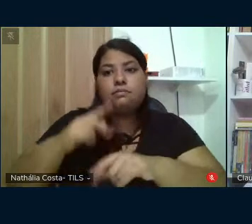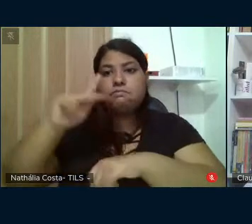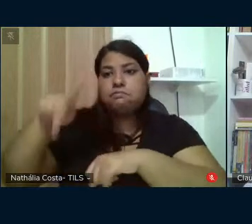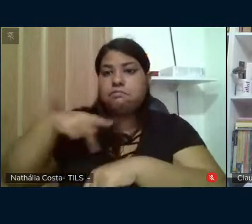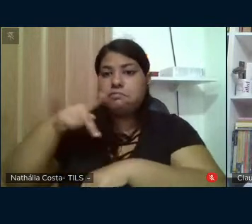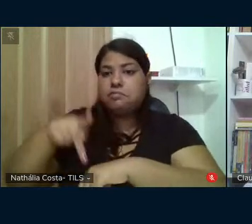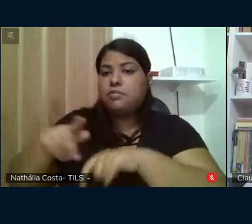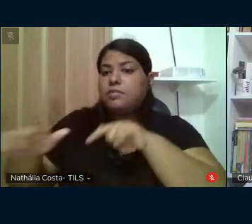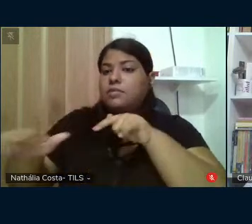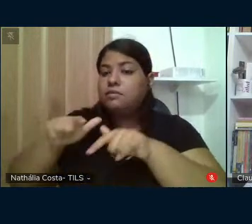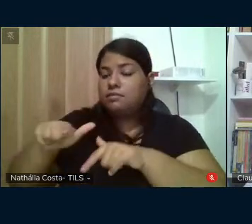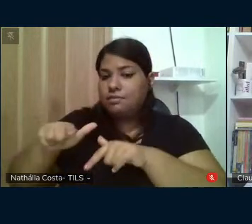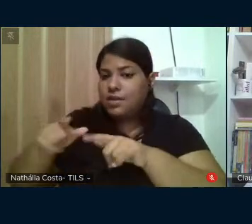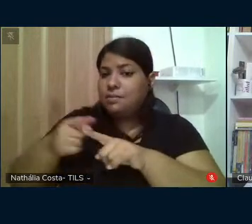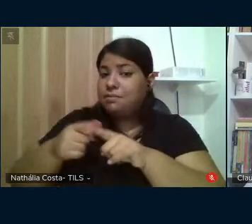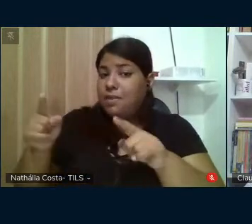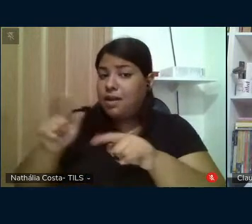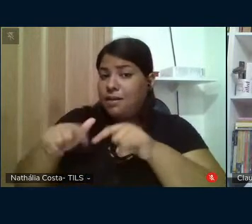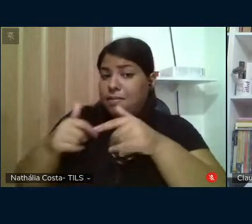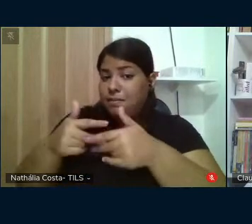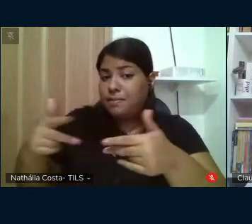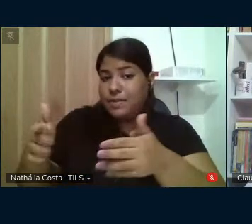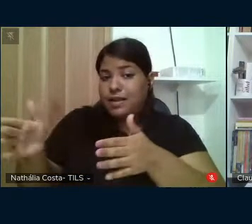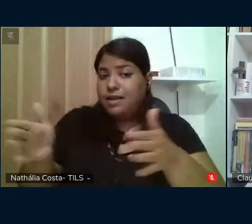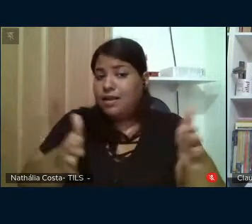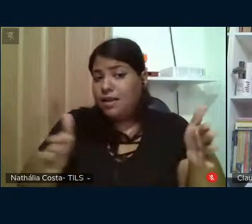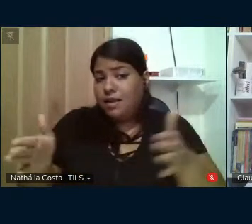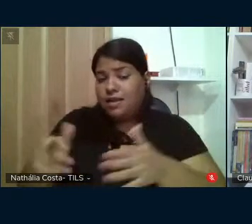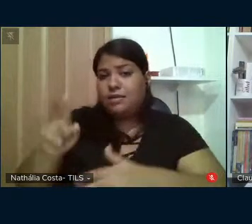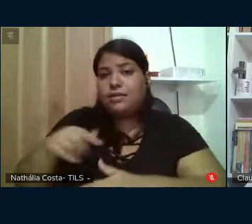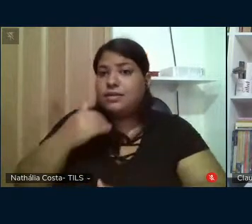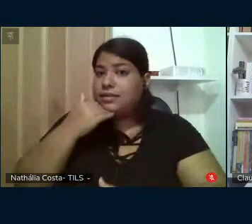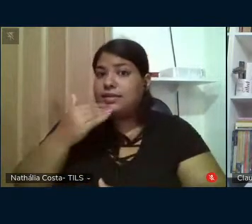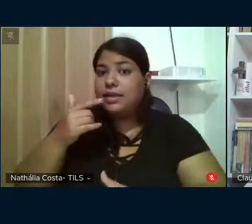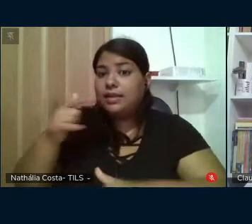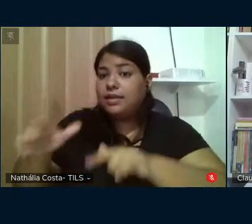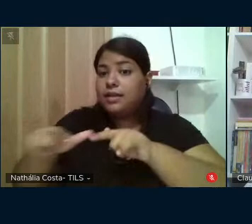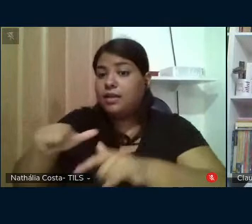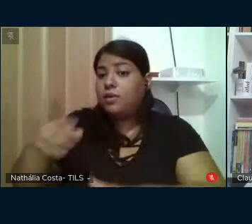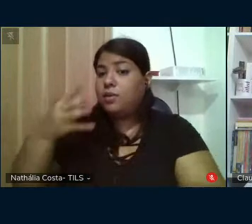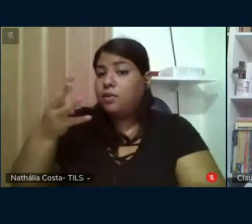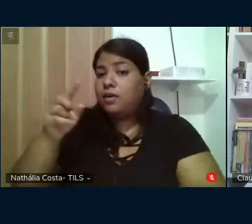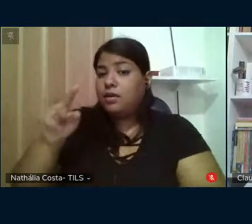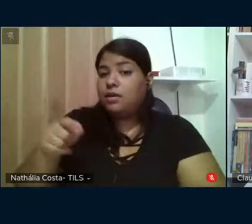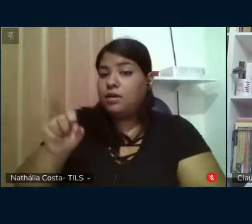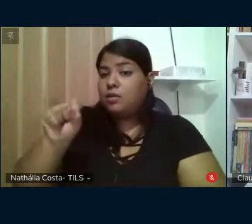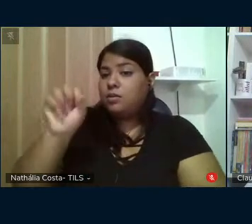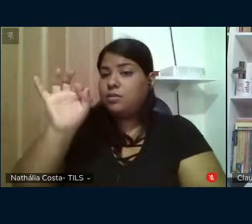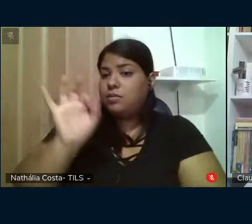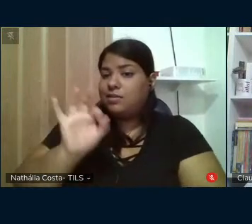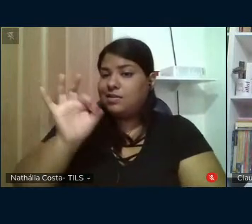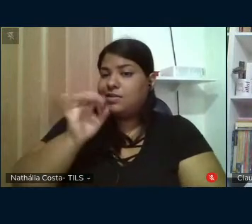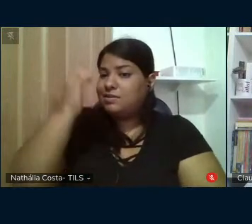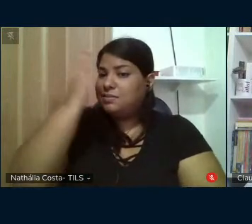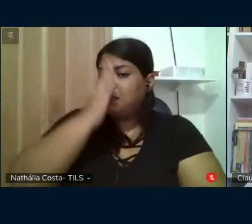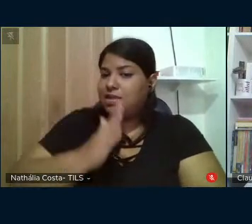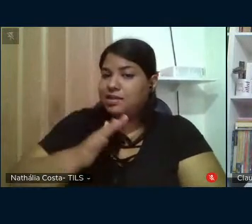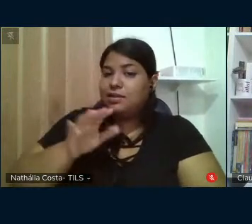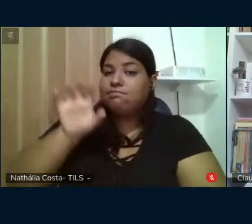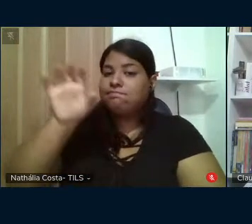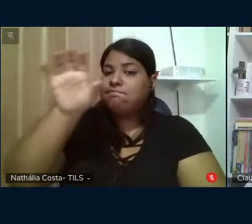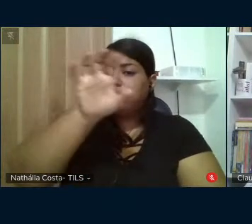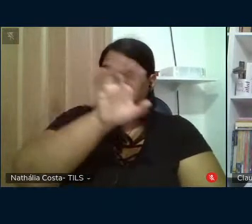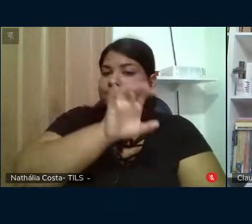Segundo a matéria, na média do ano, ficaram sem trabalho 4,8% dos brasileiros nas regiões